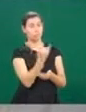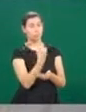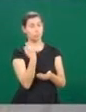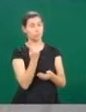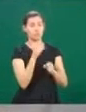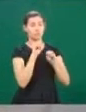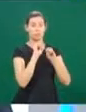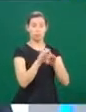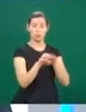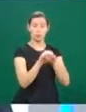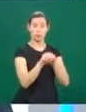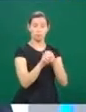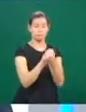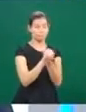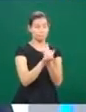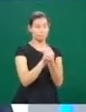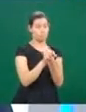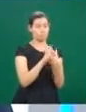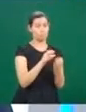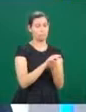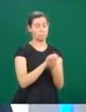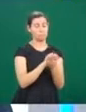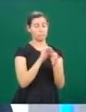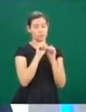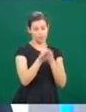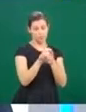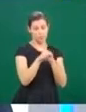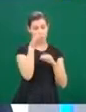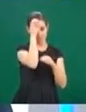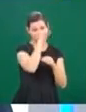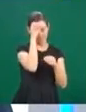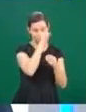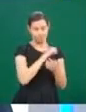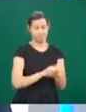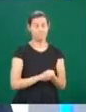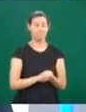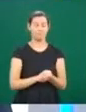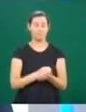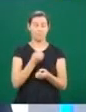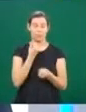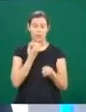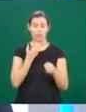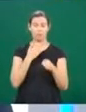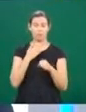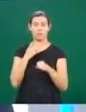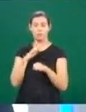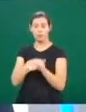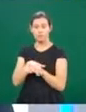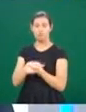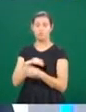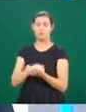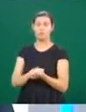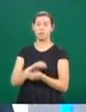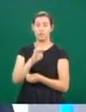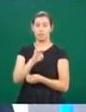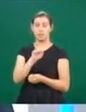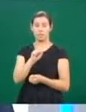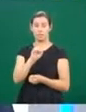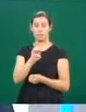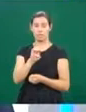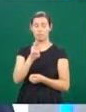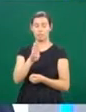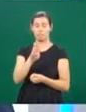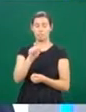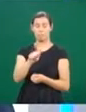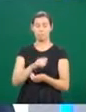do ensino e aprendizagem, não mesmo? Boa noite, Flávio. Bom, esse ano, a Ezeba, que é a nossa escola de educação